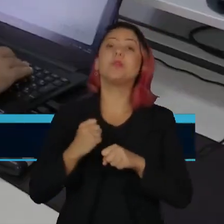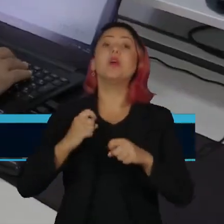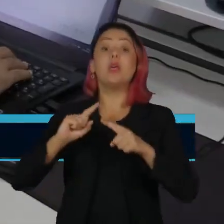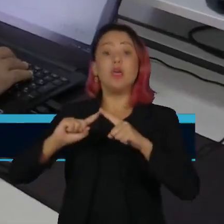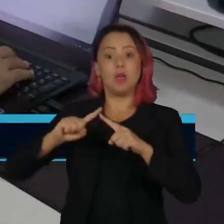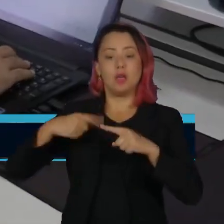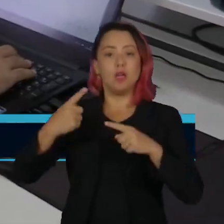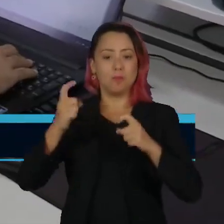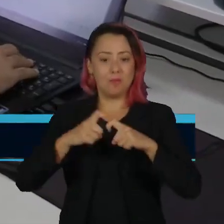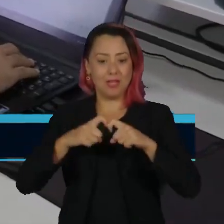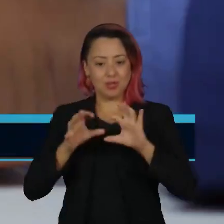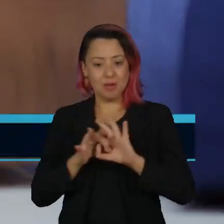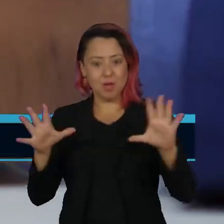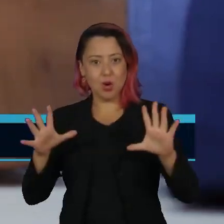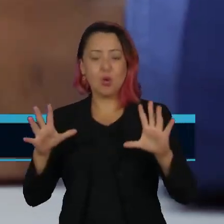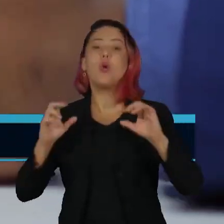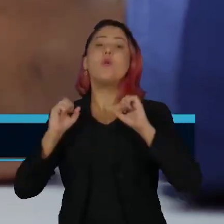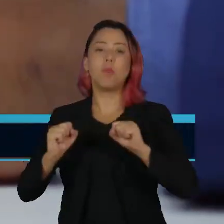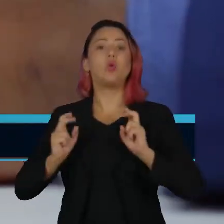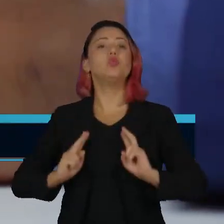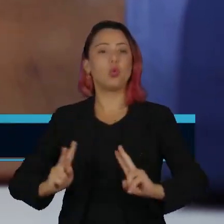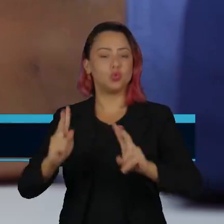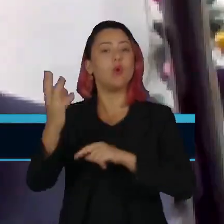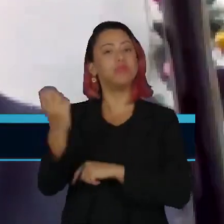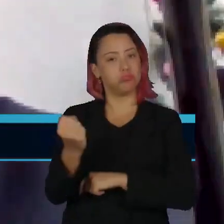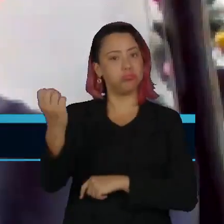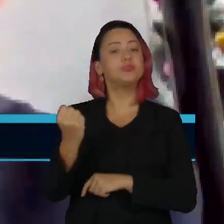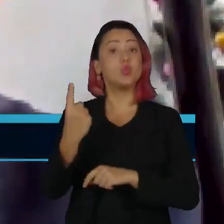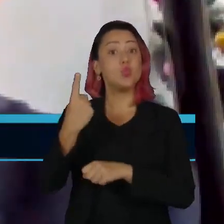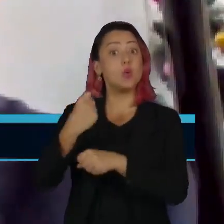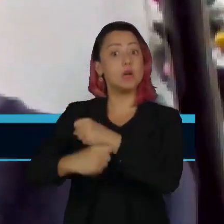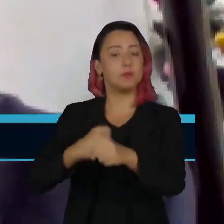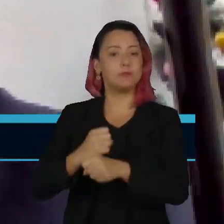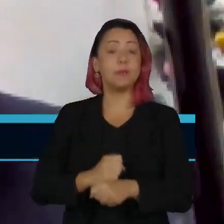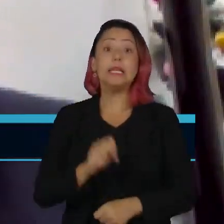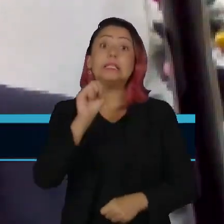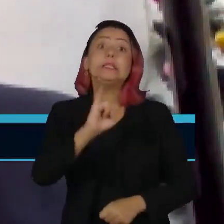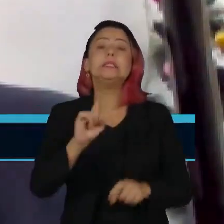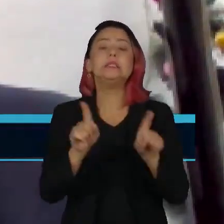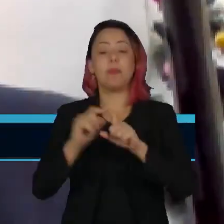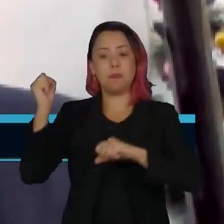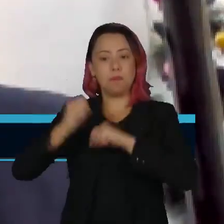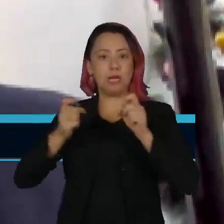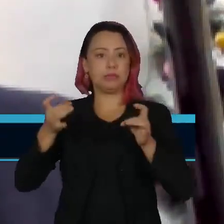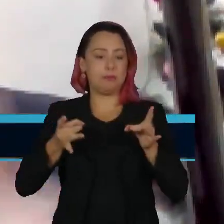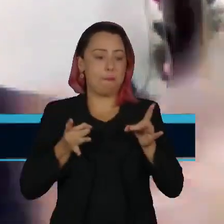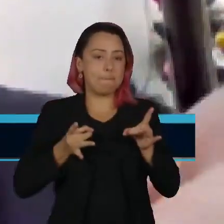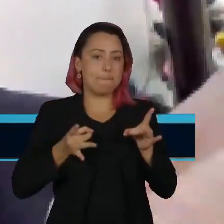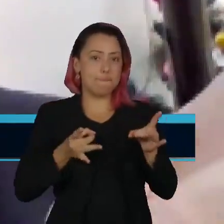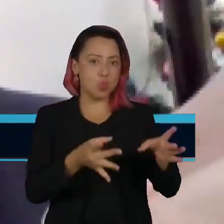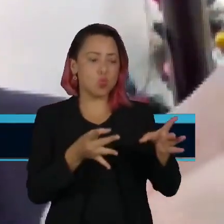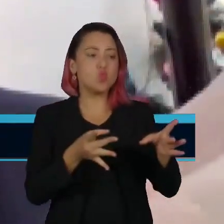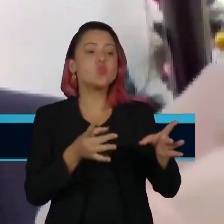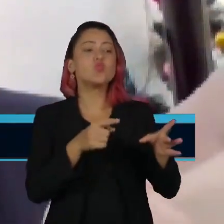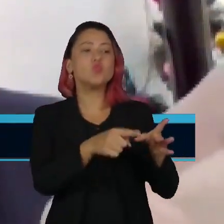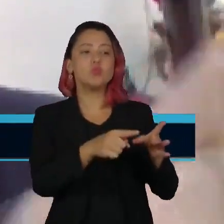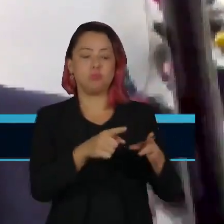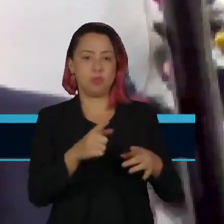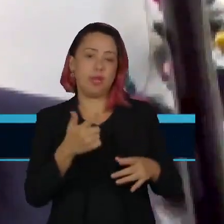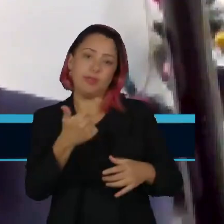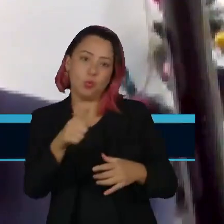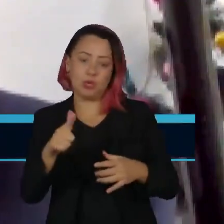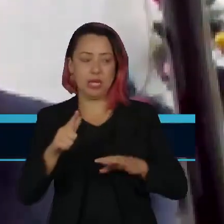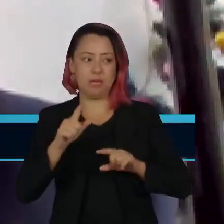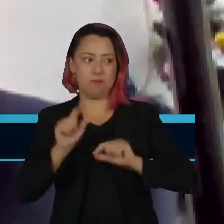Se isso não for respeitado, cabe indenização. Se ele for demitido, ele tem, sem justa causa,